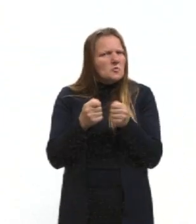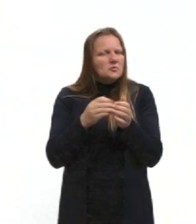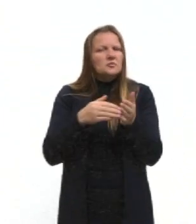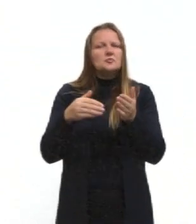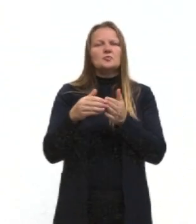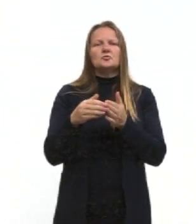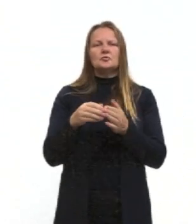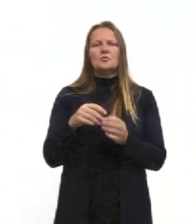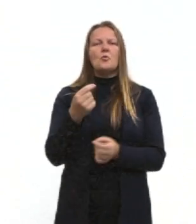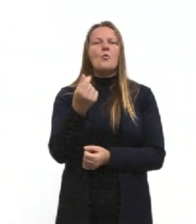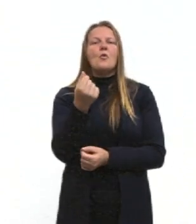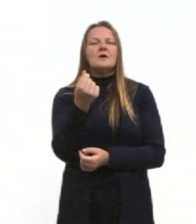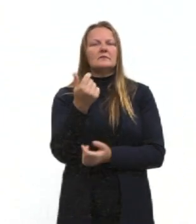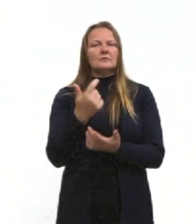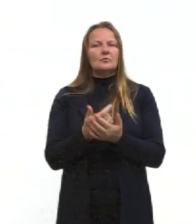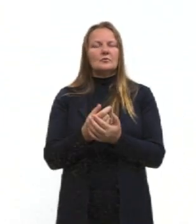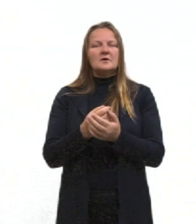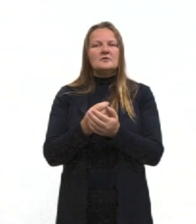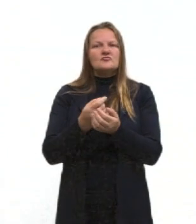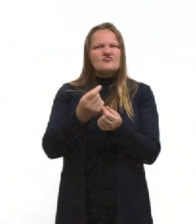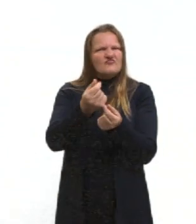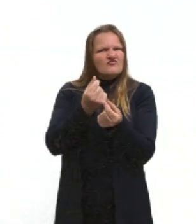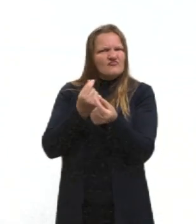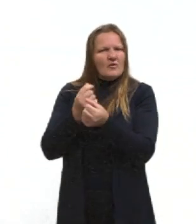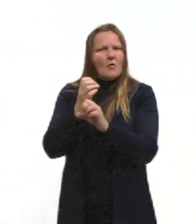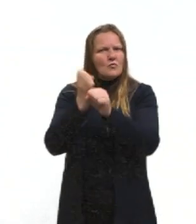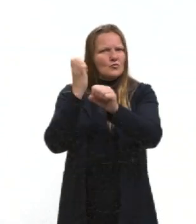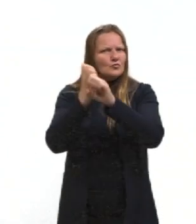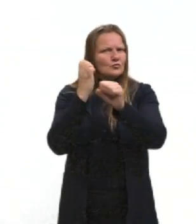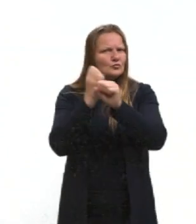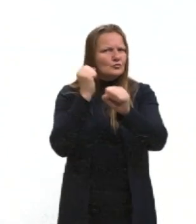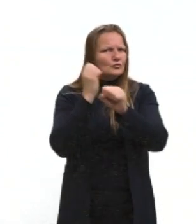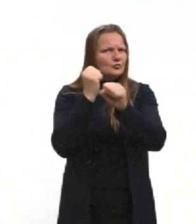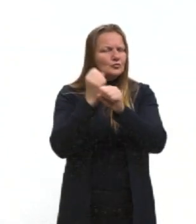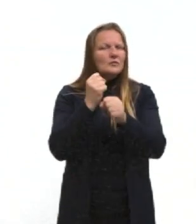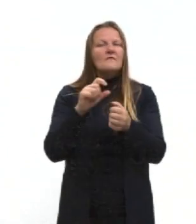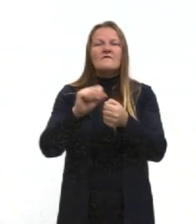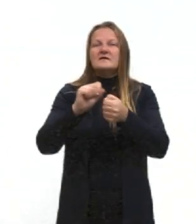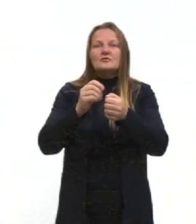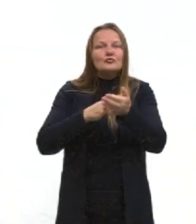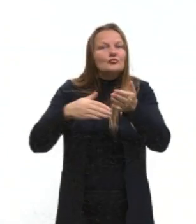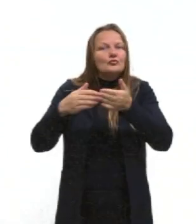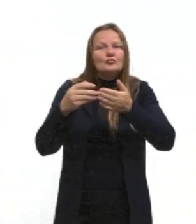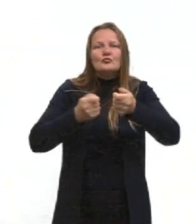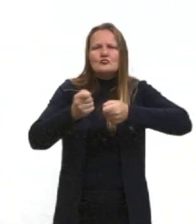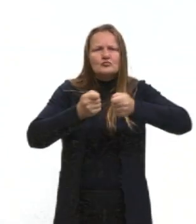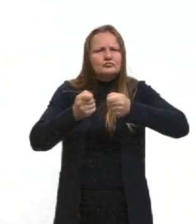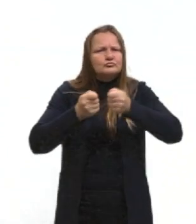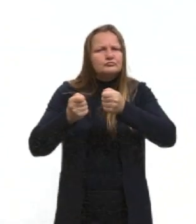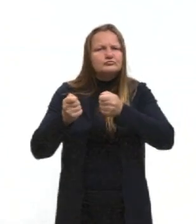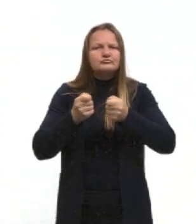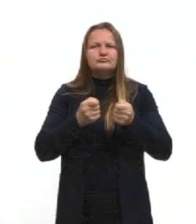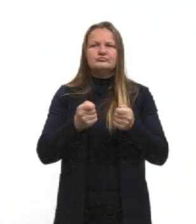X o petróleo, né, e ganhar em cima disso, tá. Então, elas que faziam, elas que faziam essa